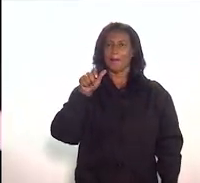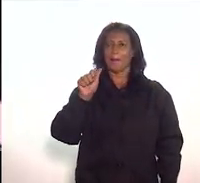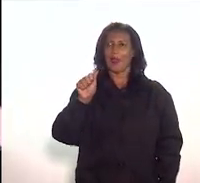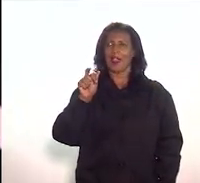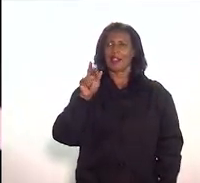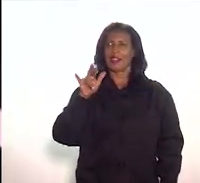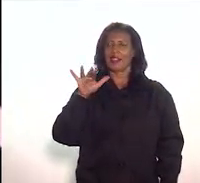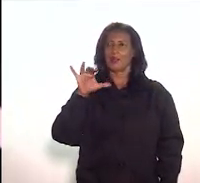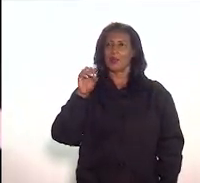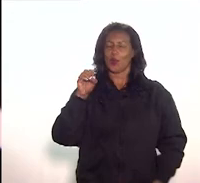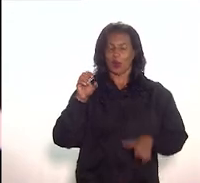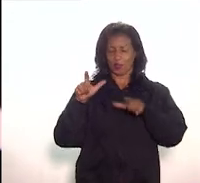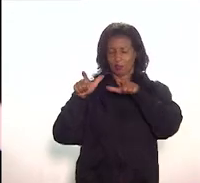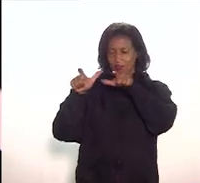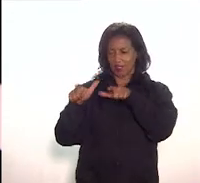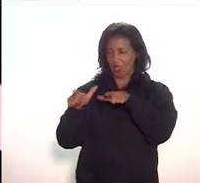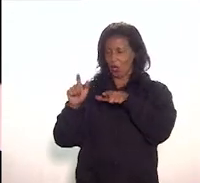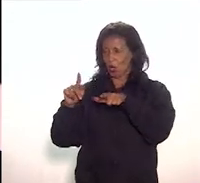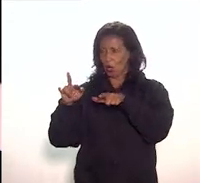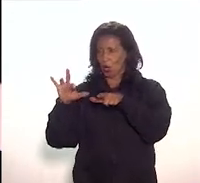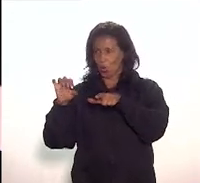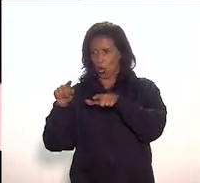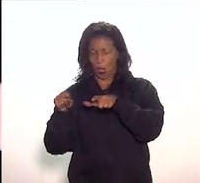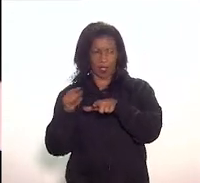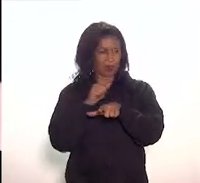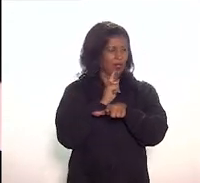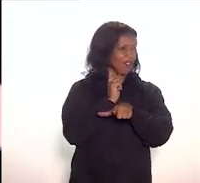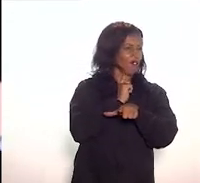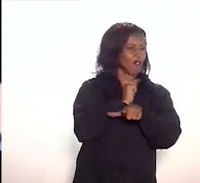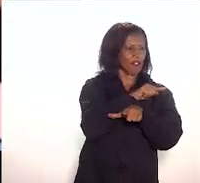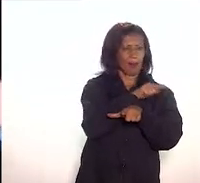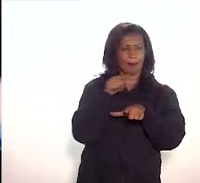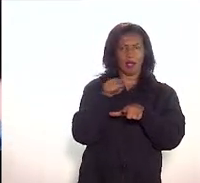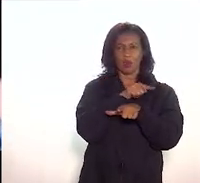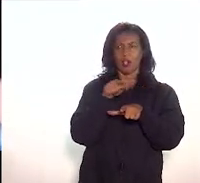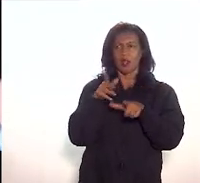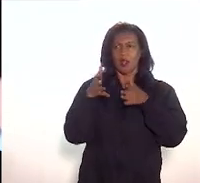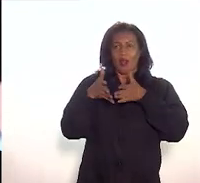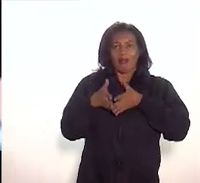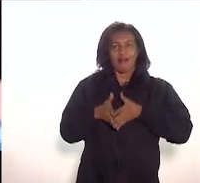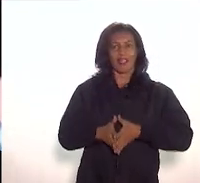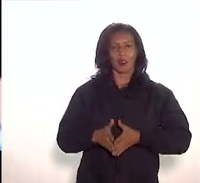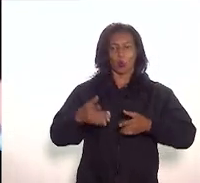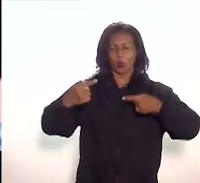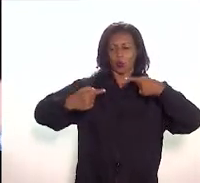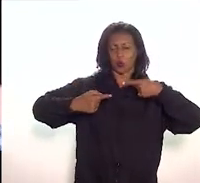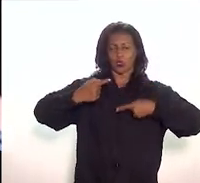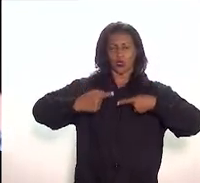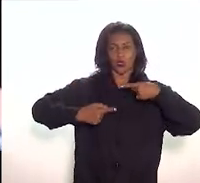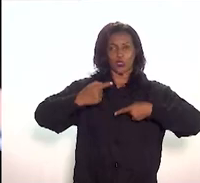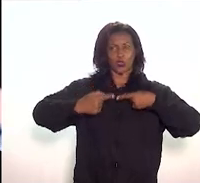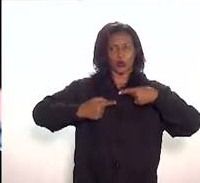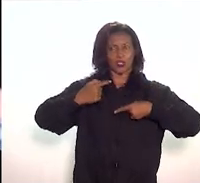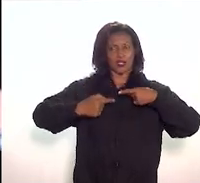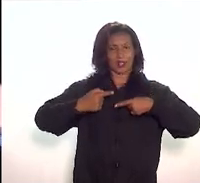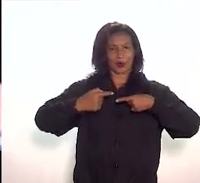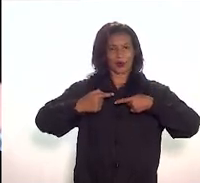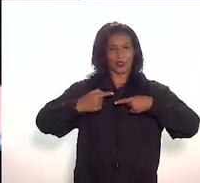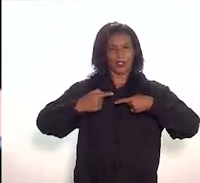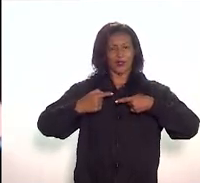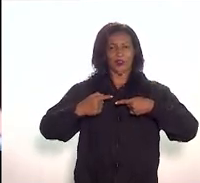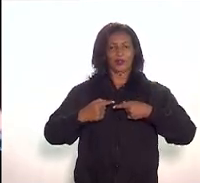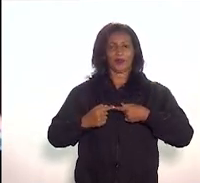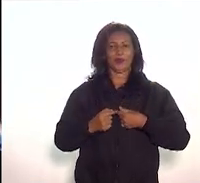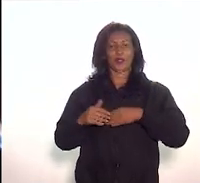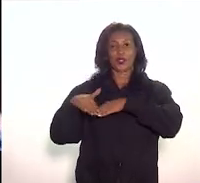espaço entre a glória e o Flamengo ele testemunhou o nascimento desse debate e a ressaca dele. Quando eu falo do nascimento